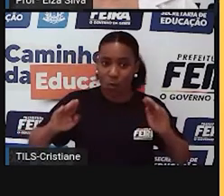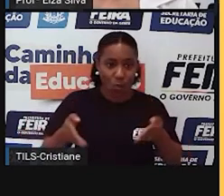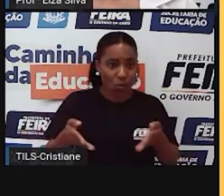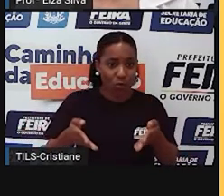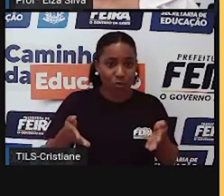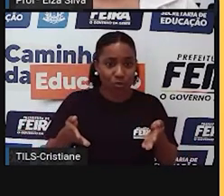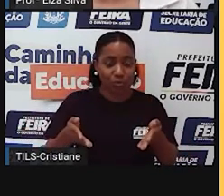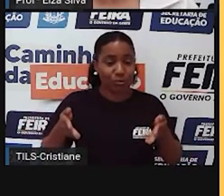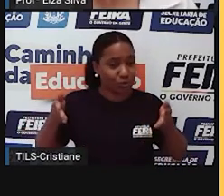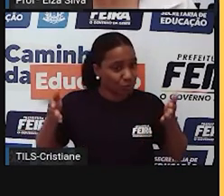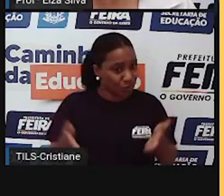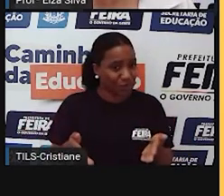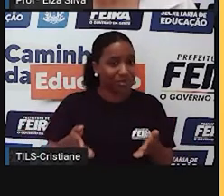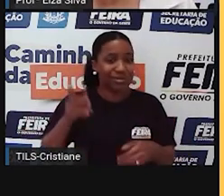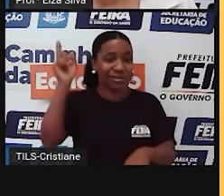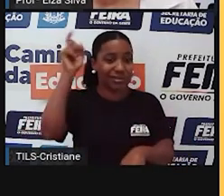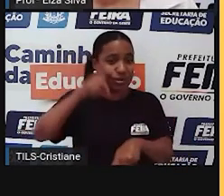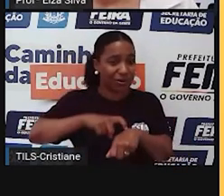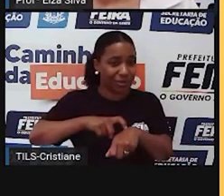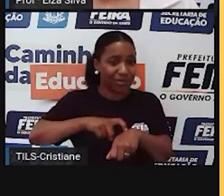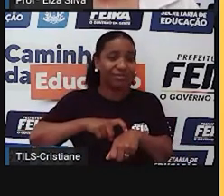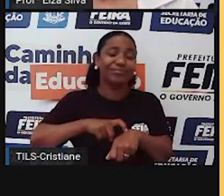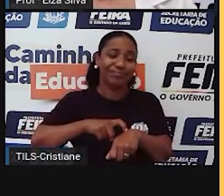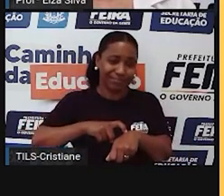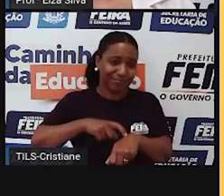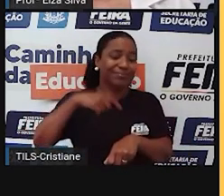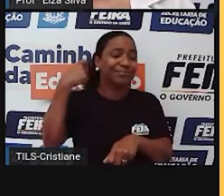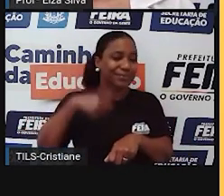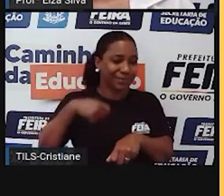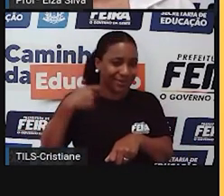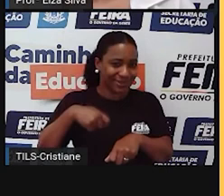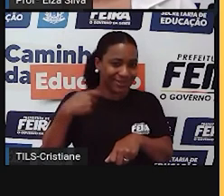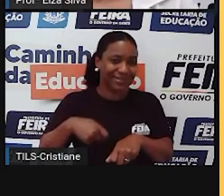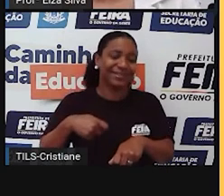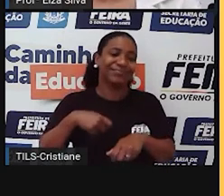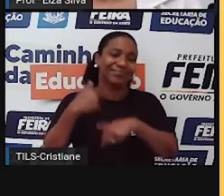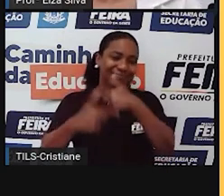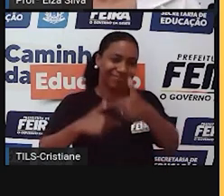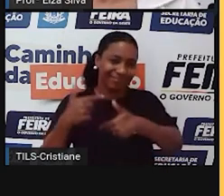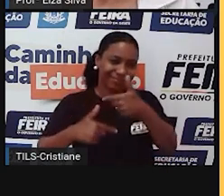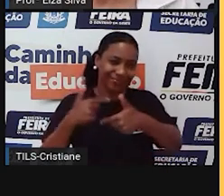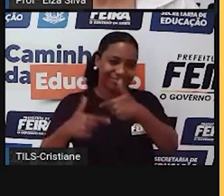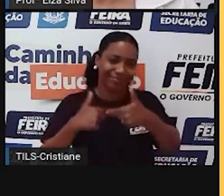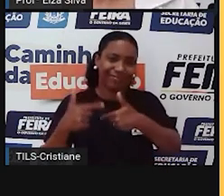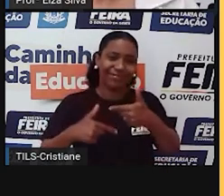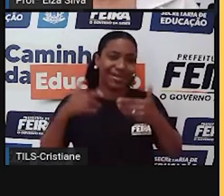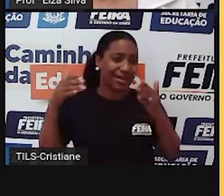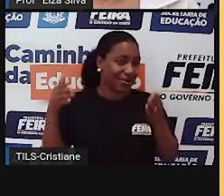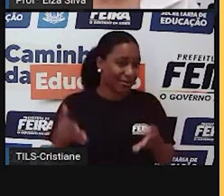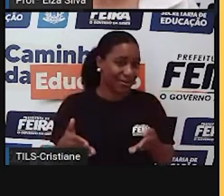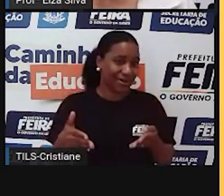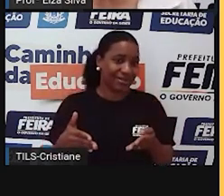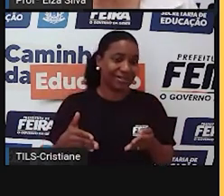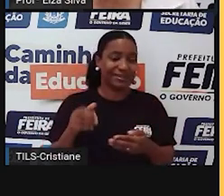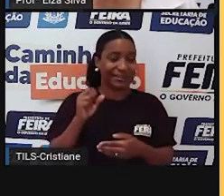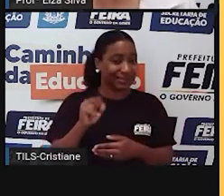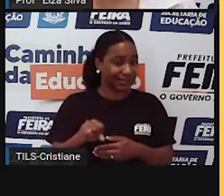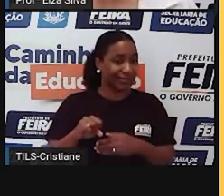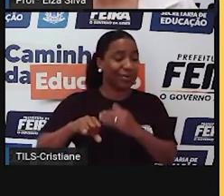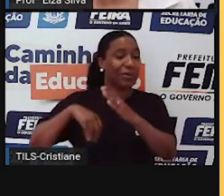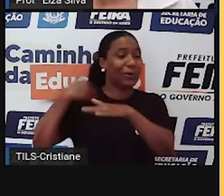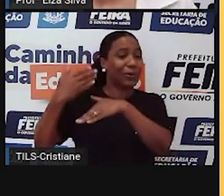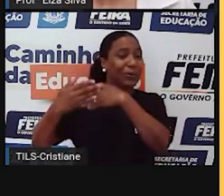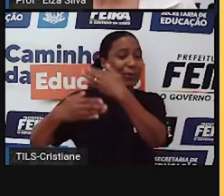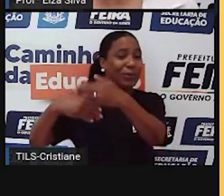podem ser feitas agora, é porque isso pode fazer com que você tenha oportunidade, se você for prolongando